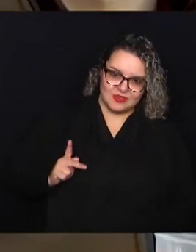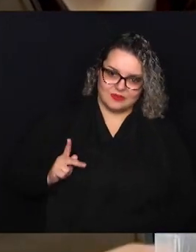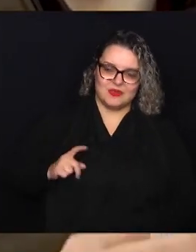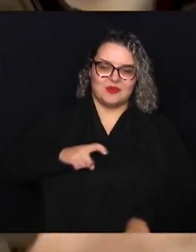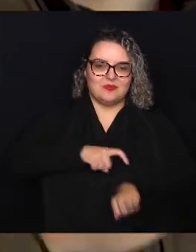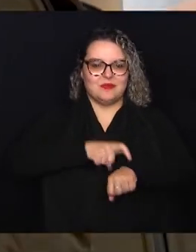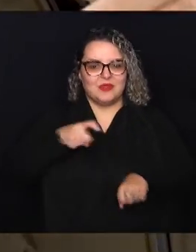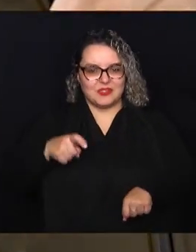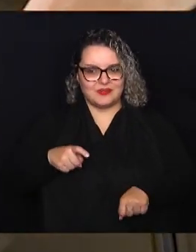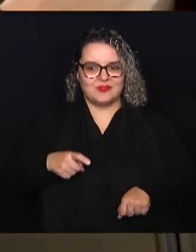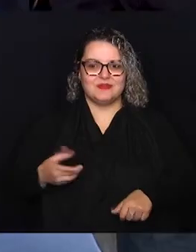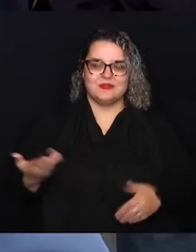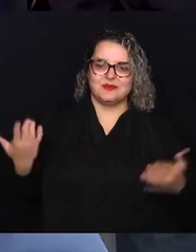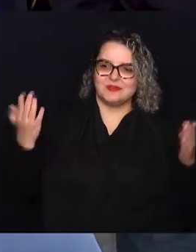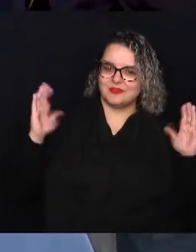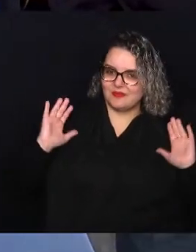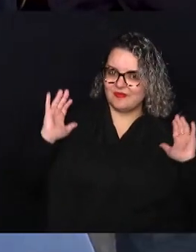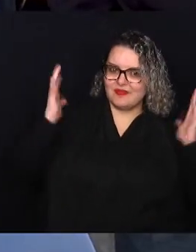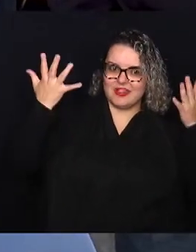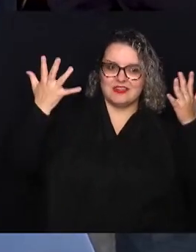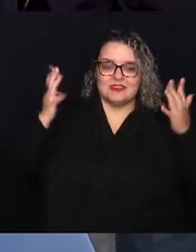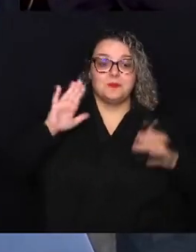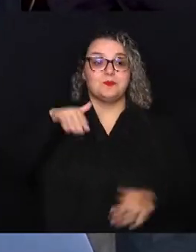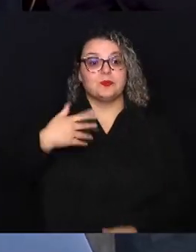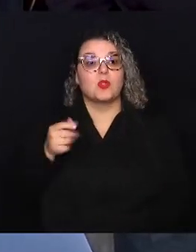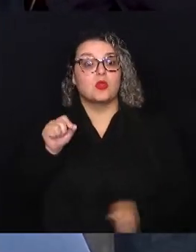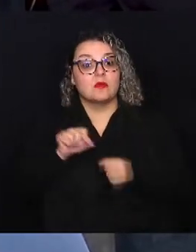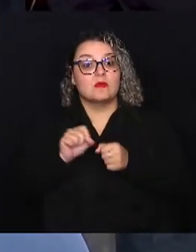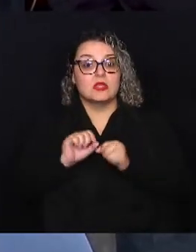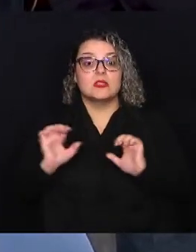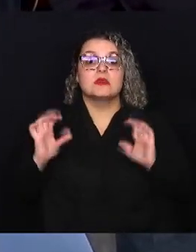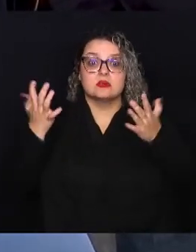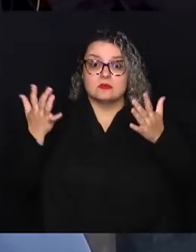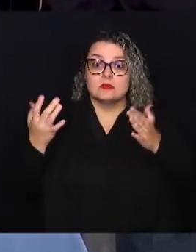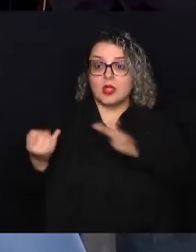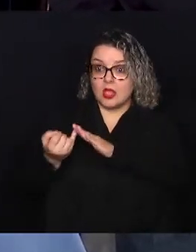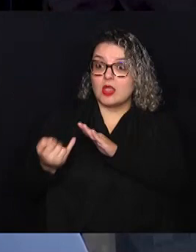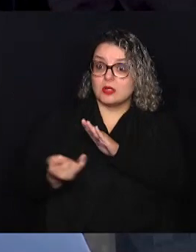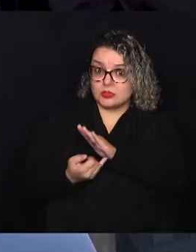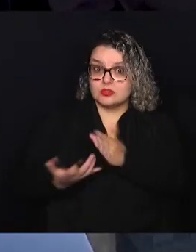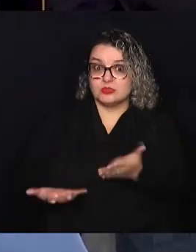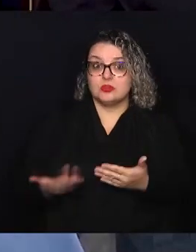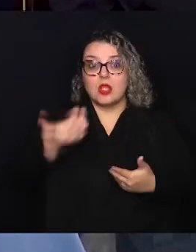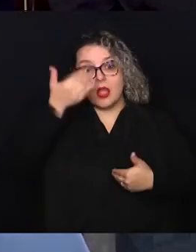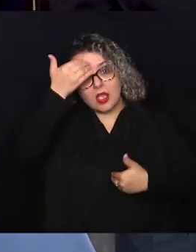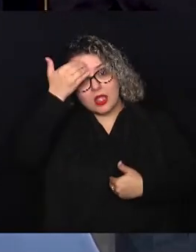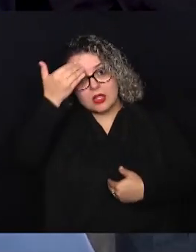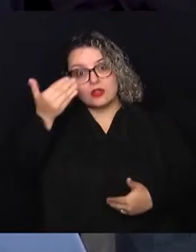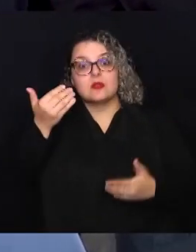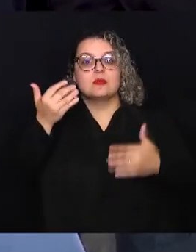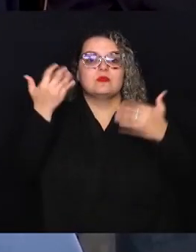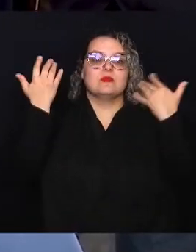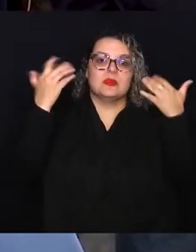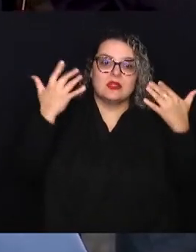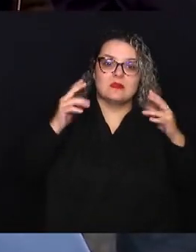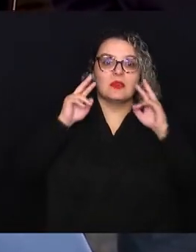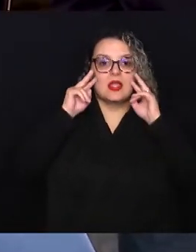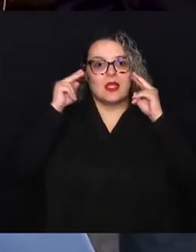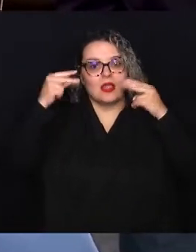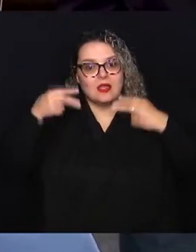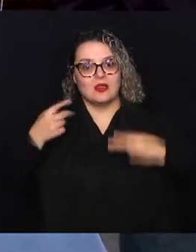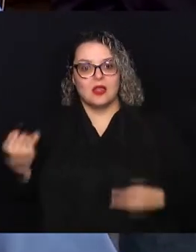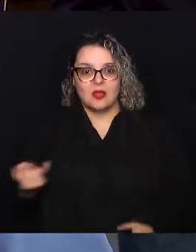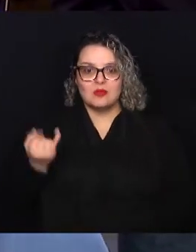momento de confraternização Quando a gente faz esses eventos é a instituição agradecendo parabenizando e reconhecendo a